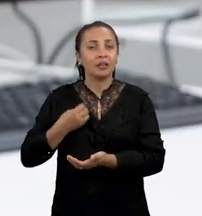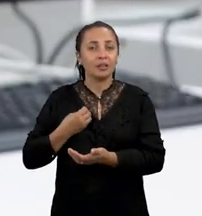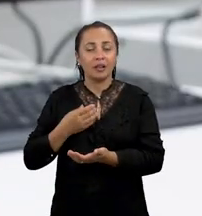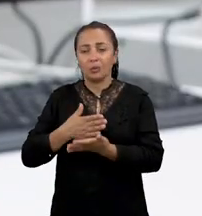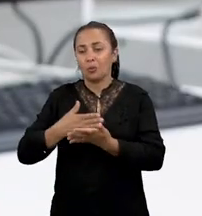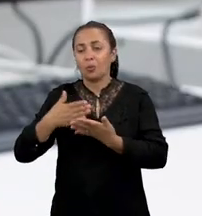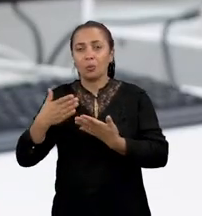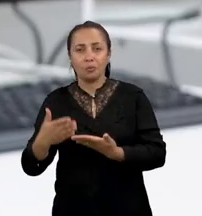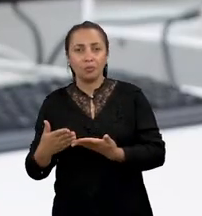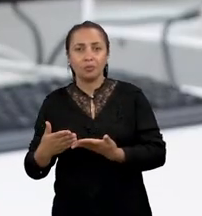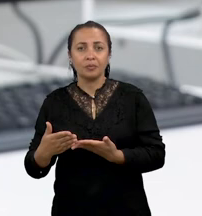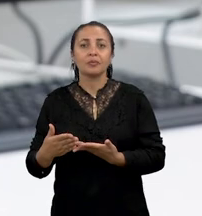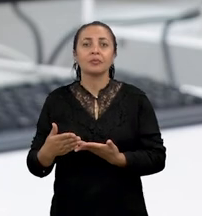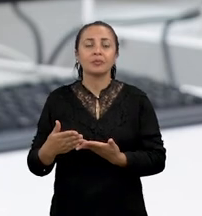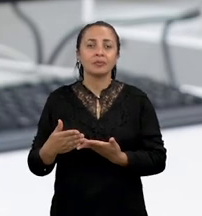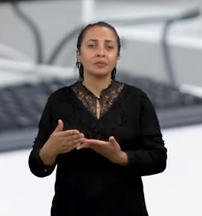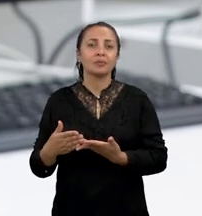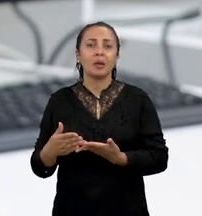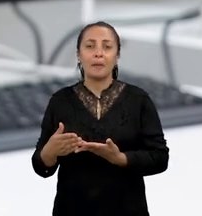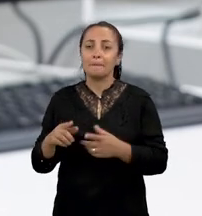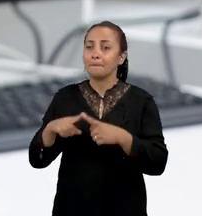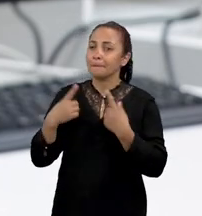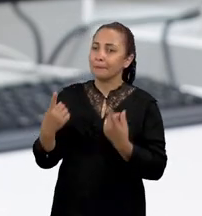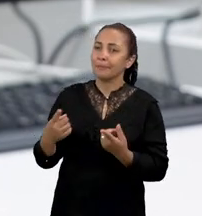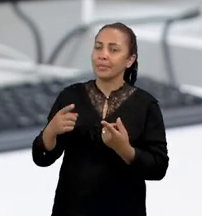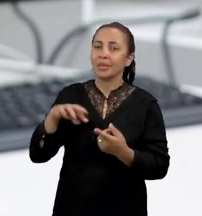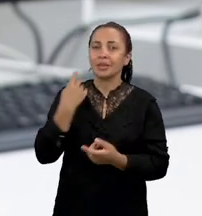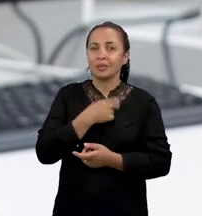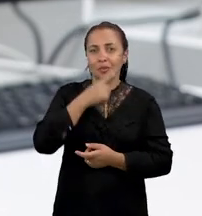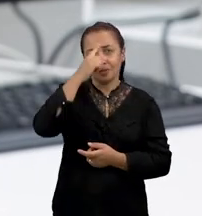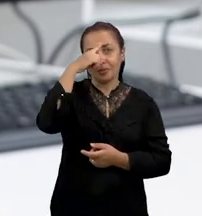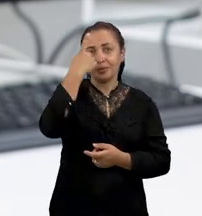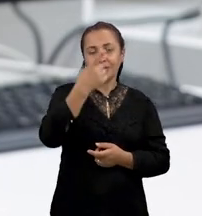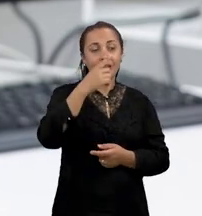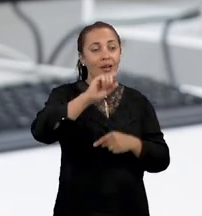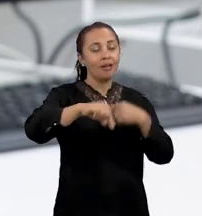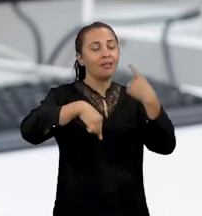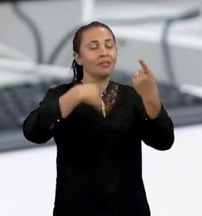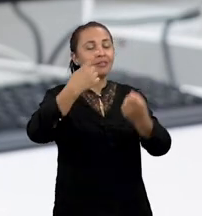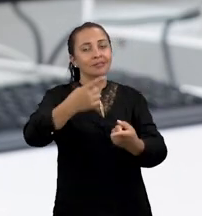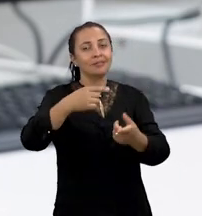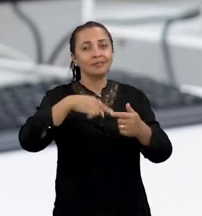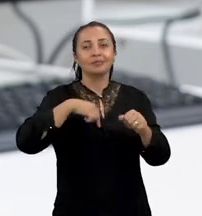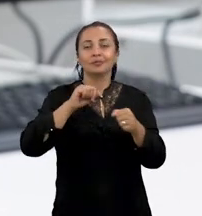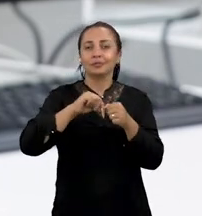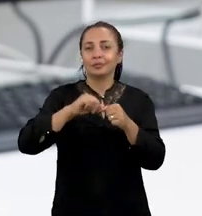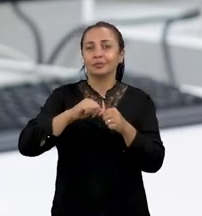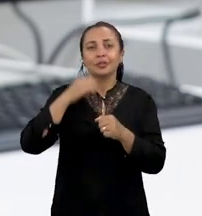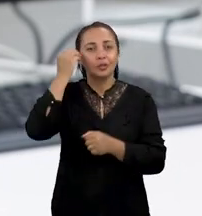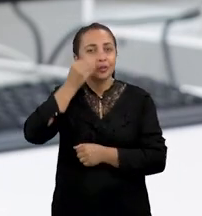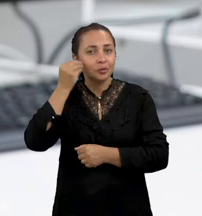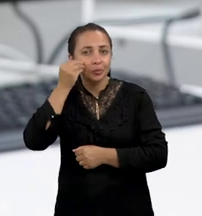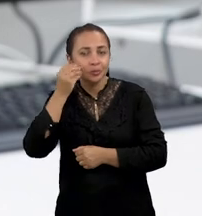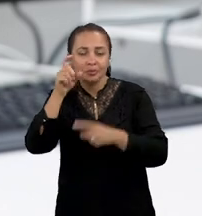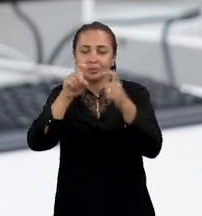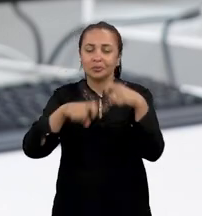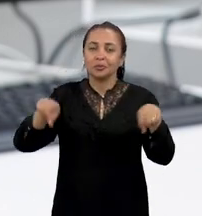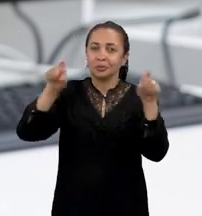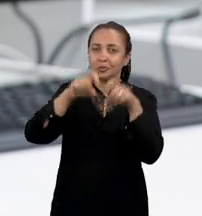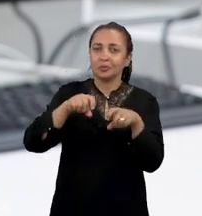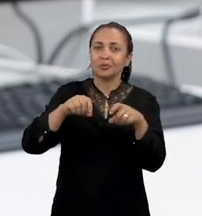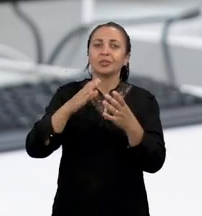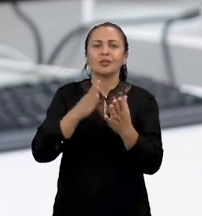está nas fases iniciais e a nossa ideia, além de executar os experimentos